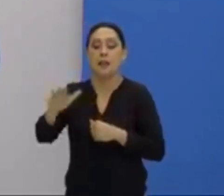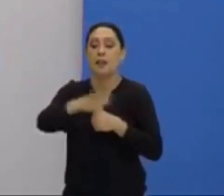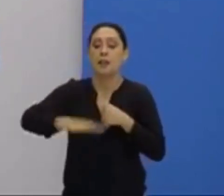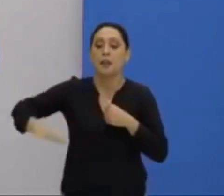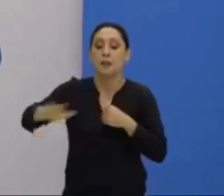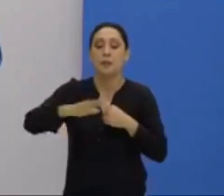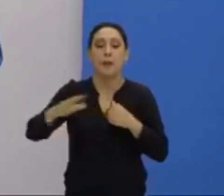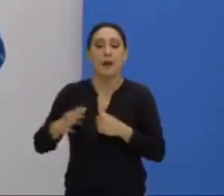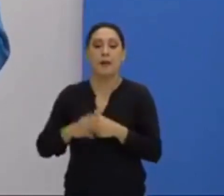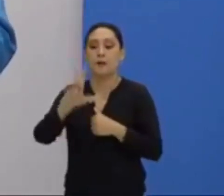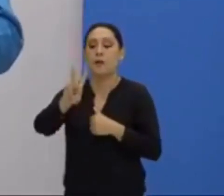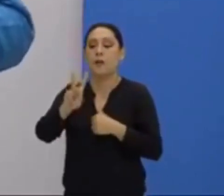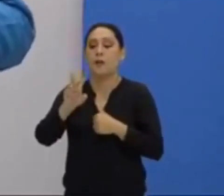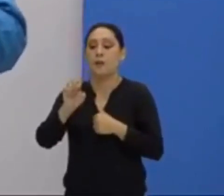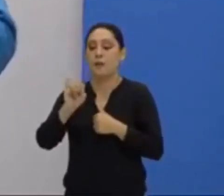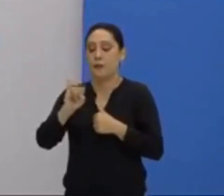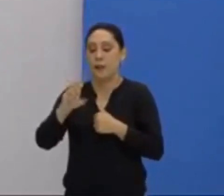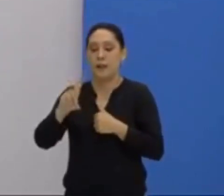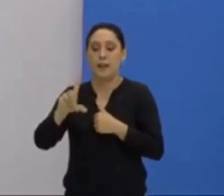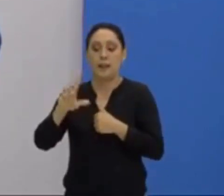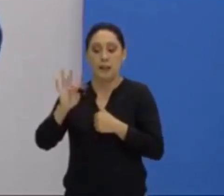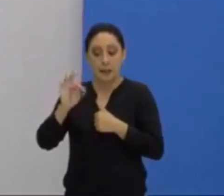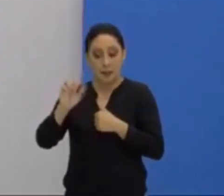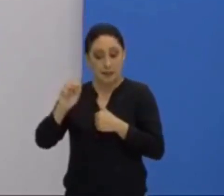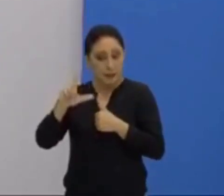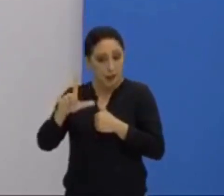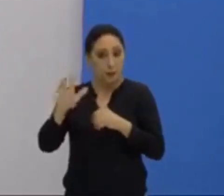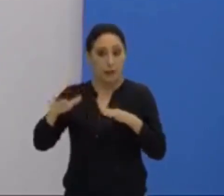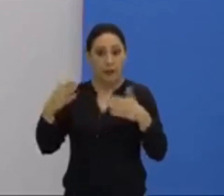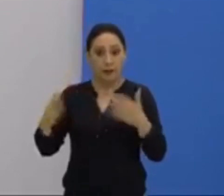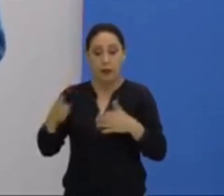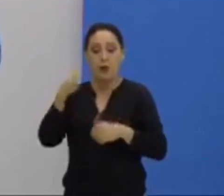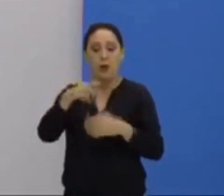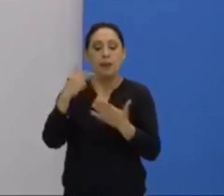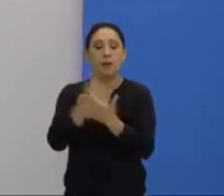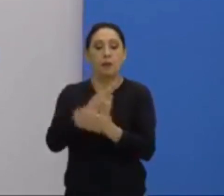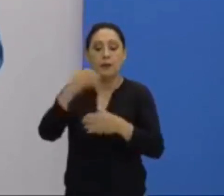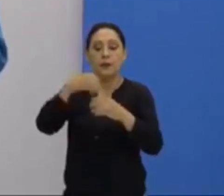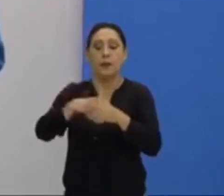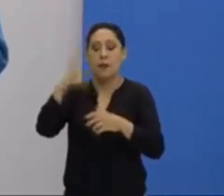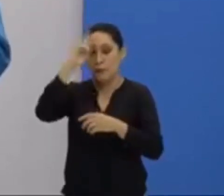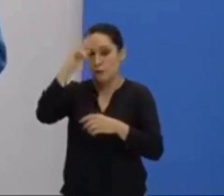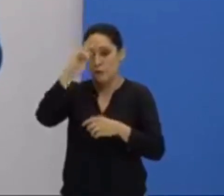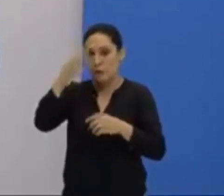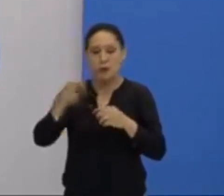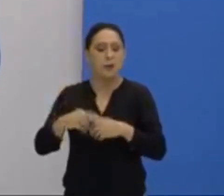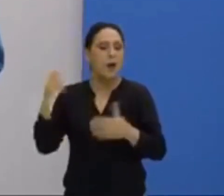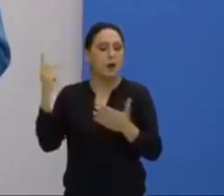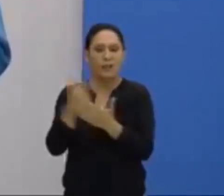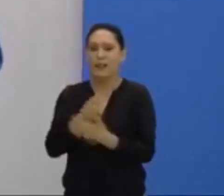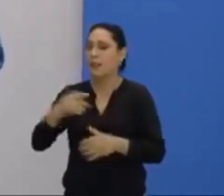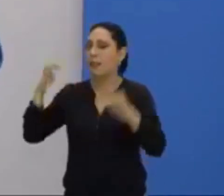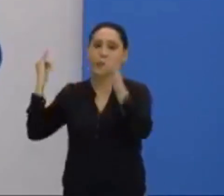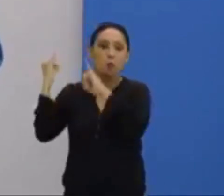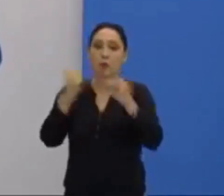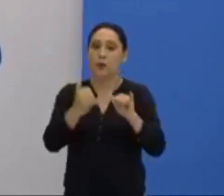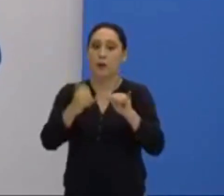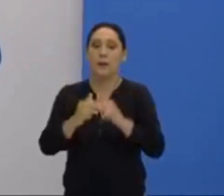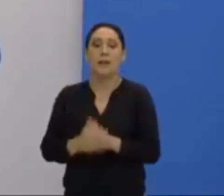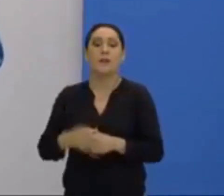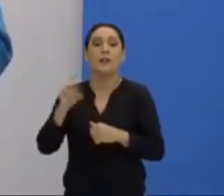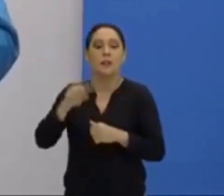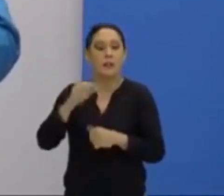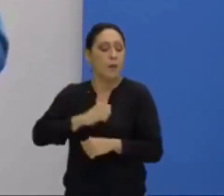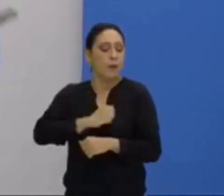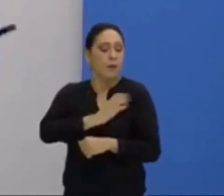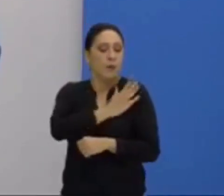vital. Então, isso daí entrou para a história e a gente não quer que se repita nunca mais. Nenhum regime de